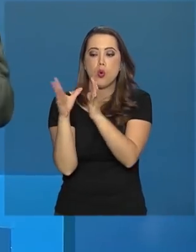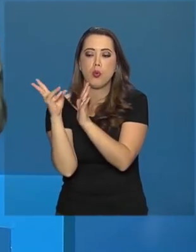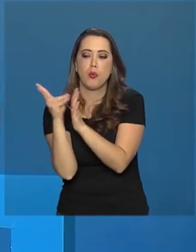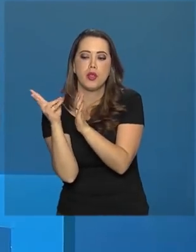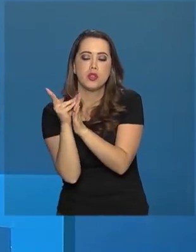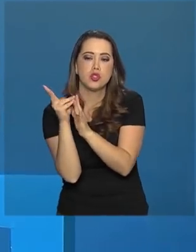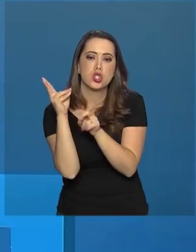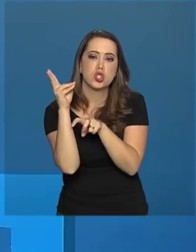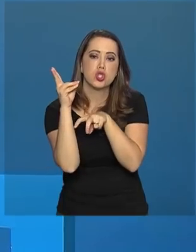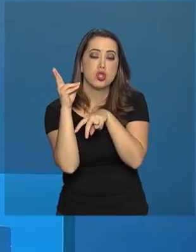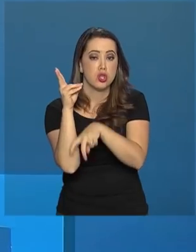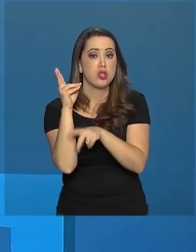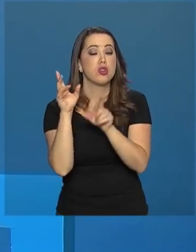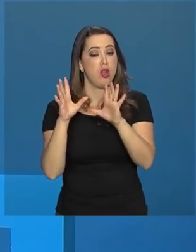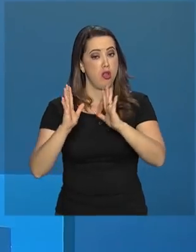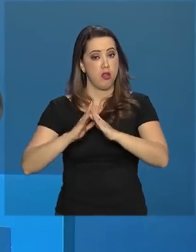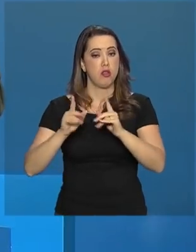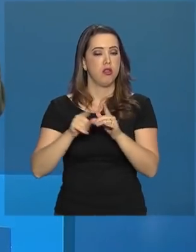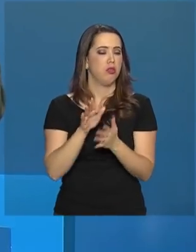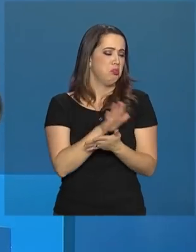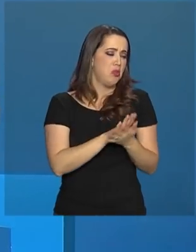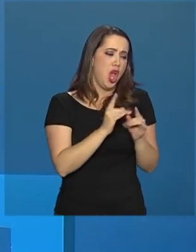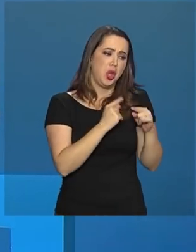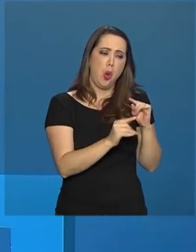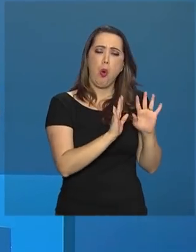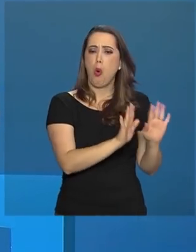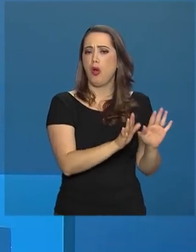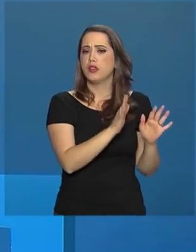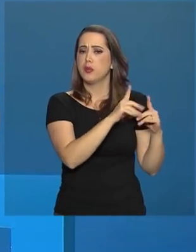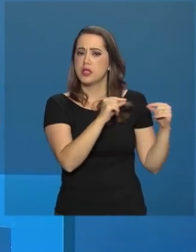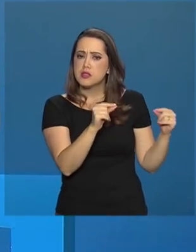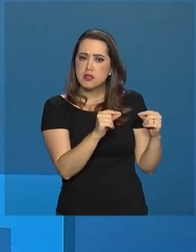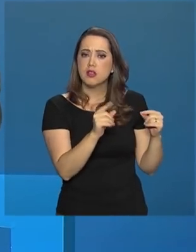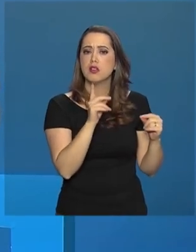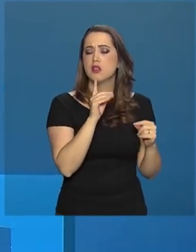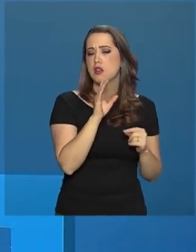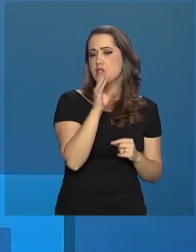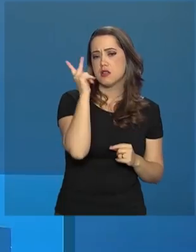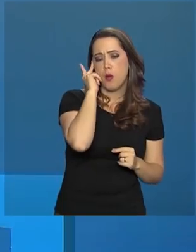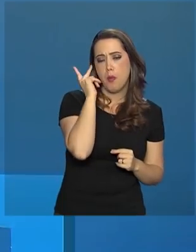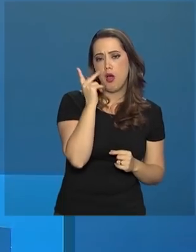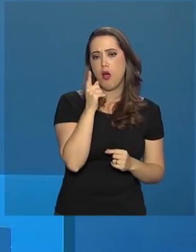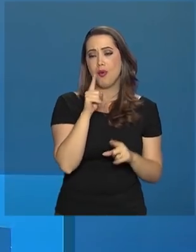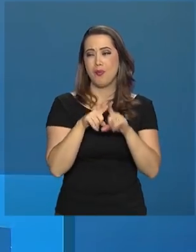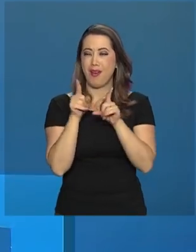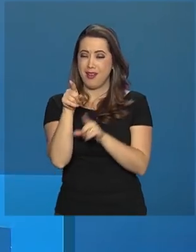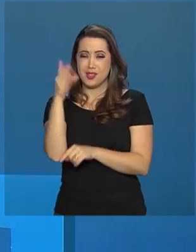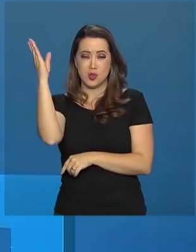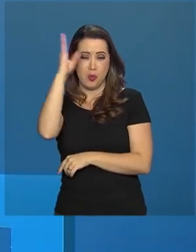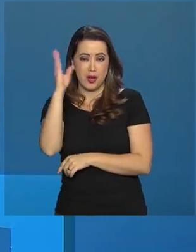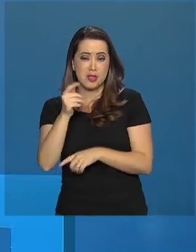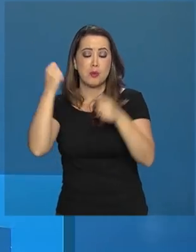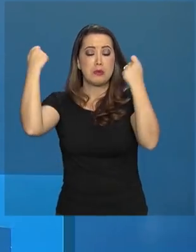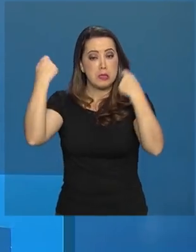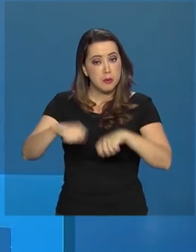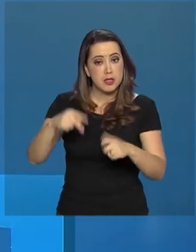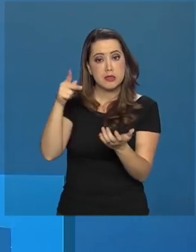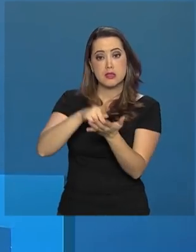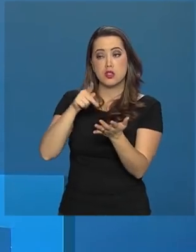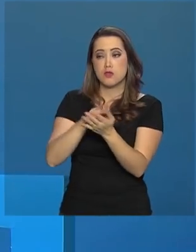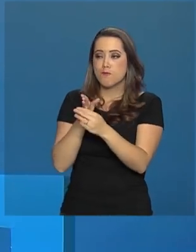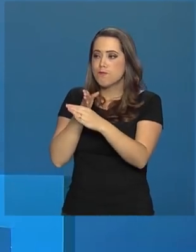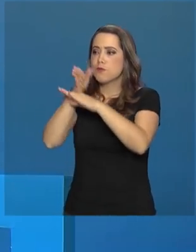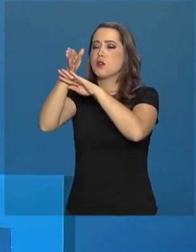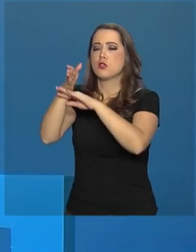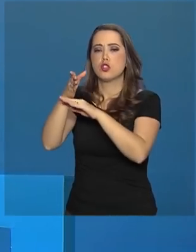contra Brasília, São Paulo, Florianópolis, mas o Brasil profundo, onde está precisando, é ali que